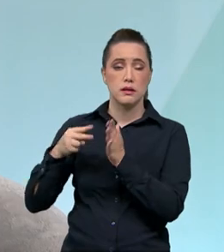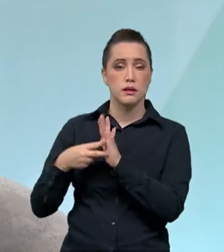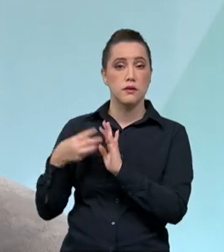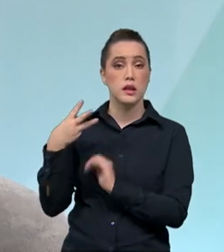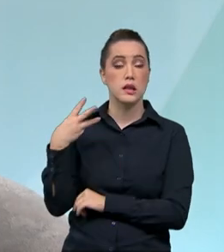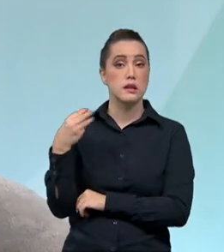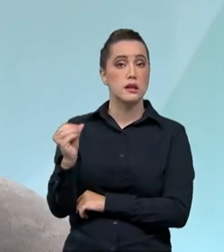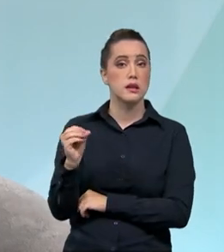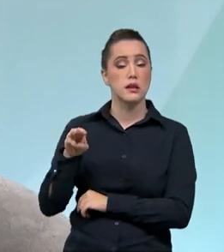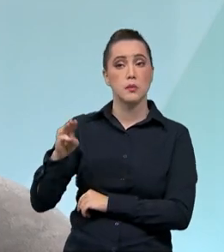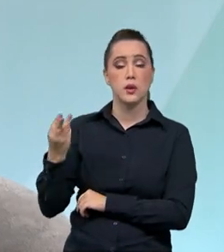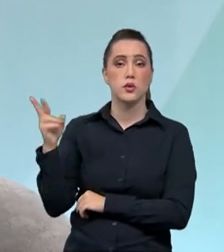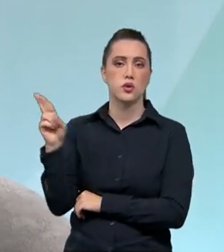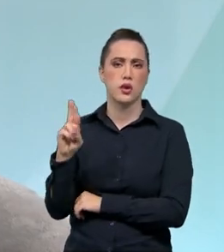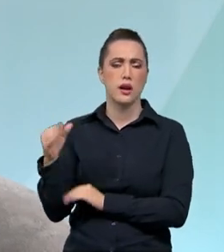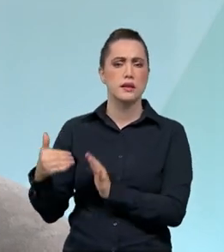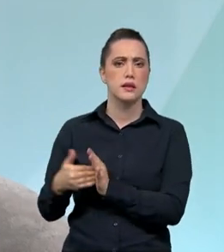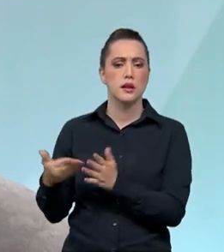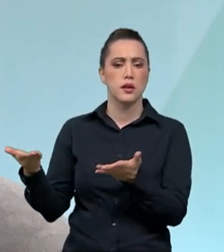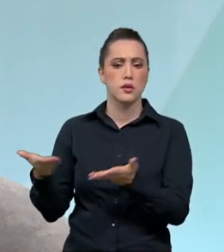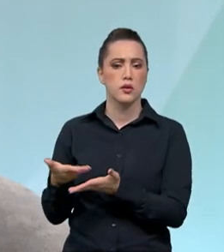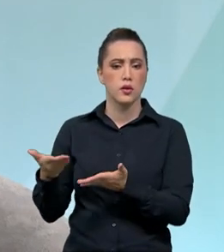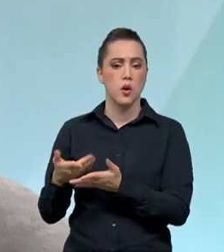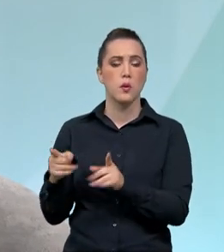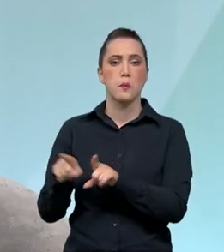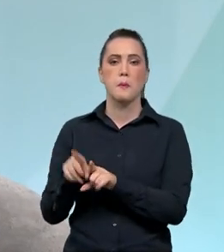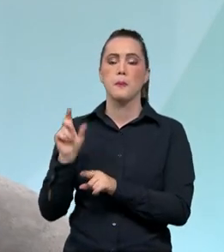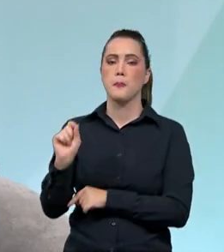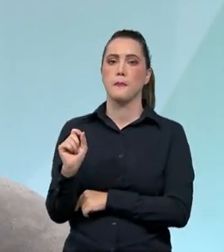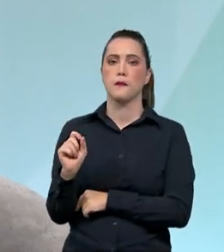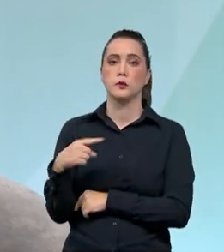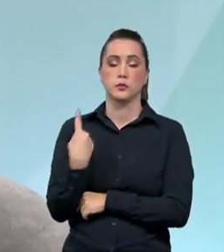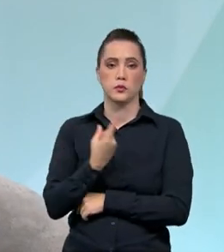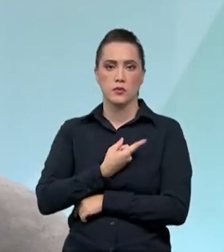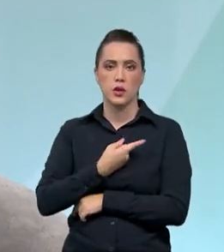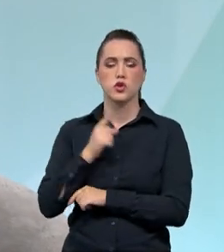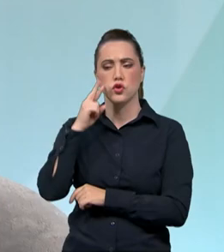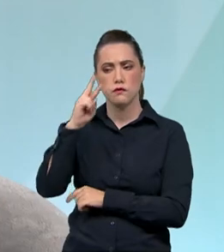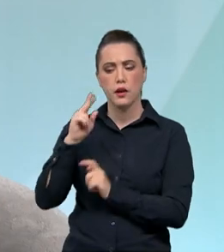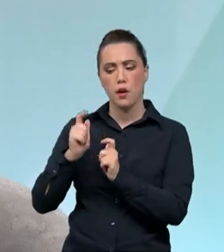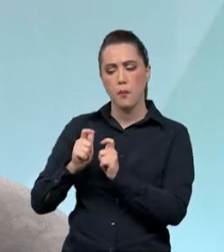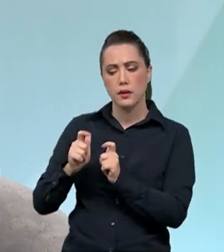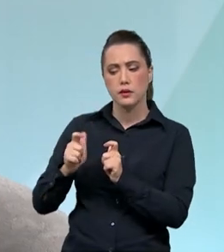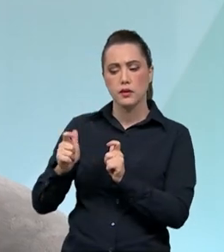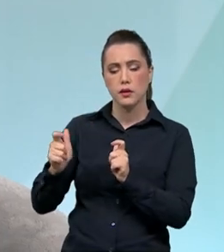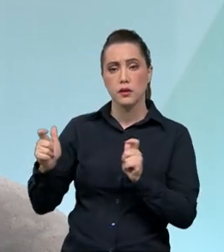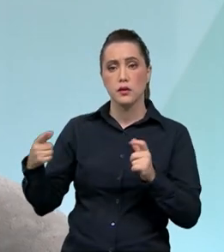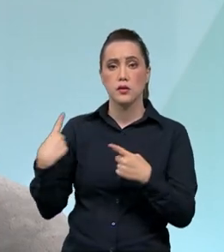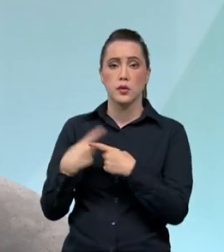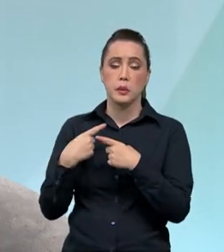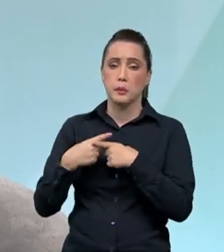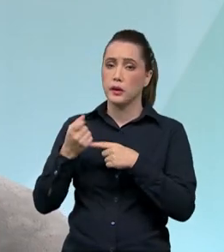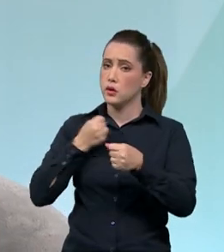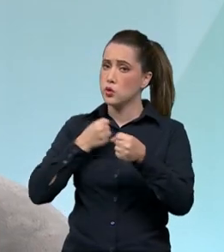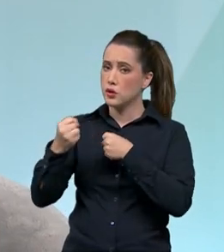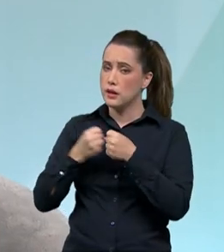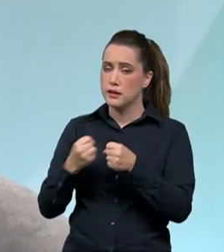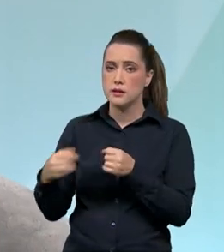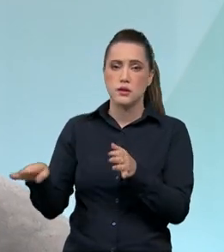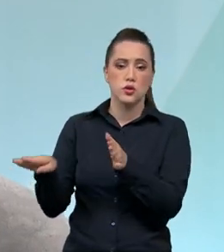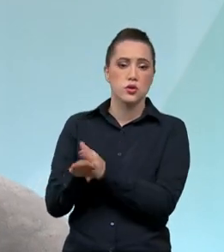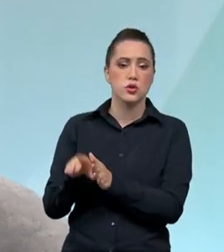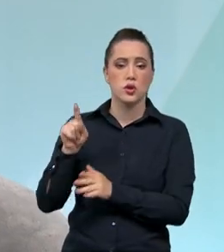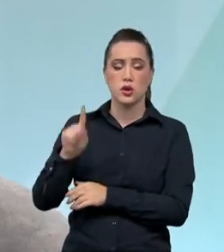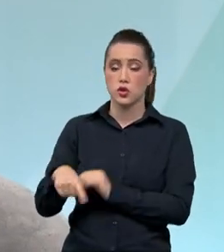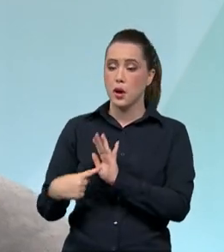até agora. Isso vai se multiplicando com o passar do tempo, porque o jornalista vem, de imediato já